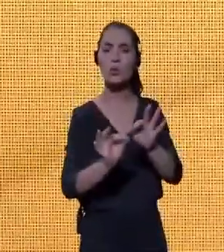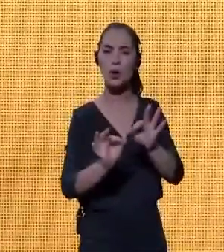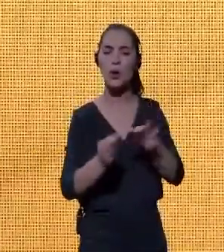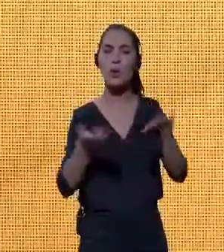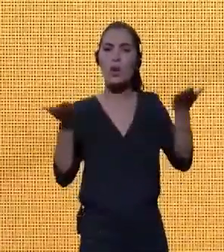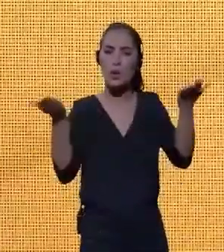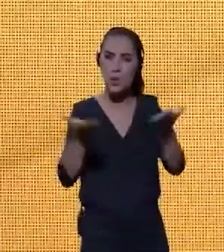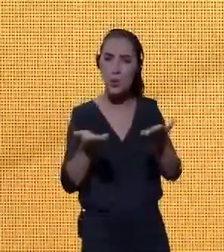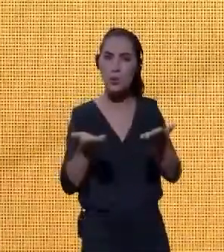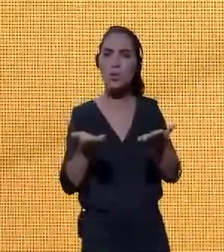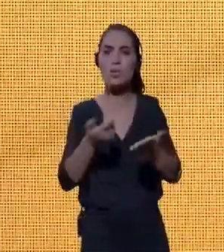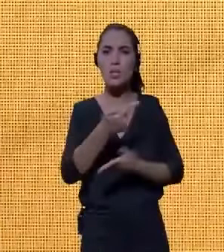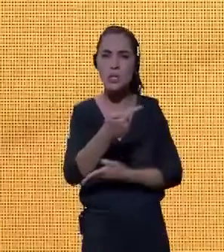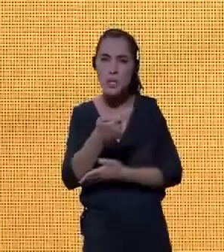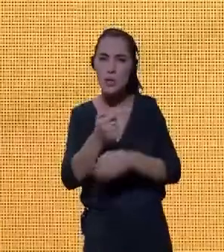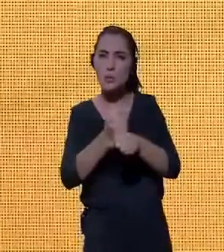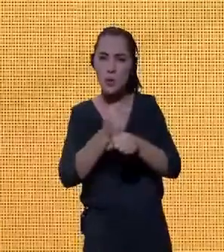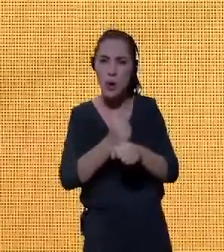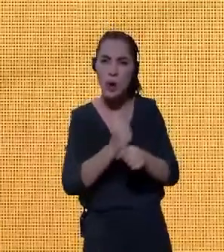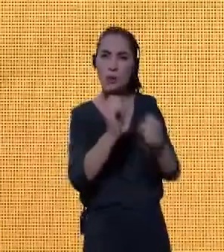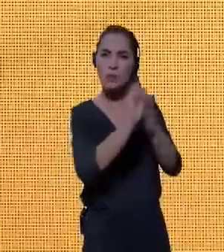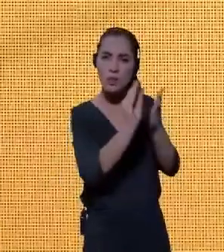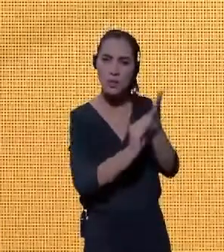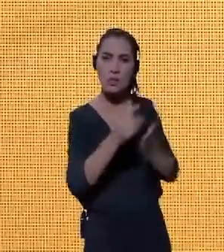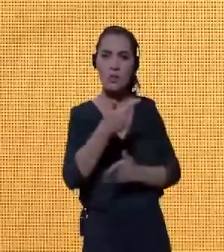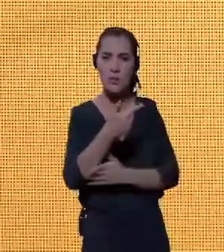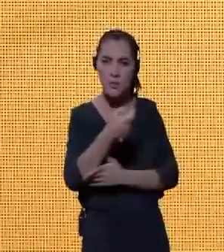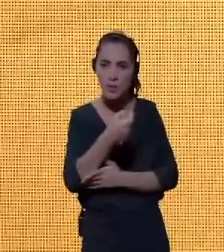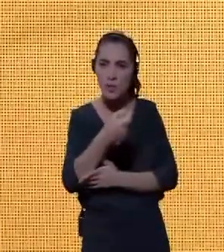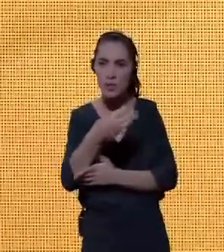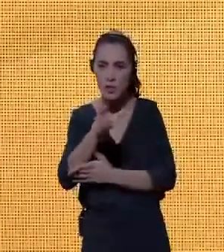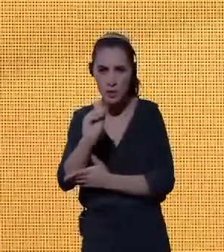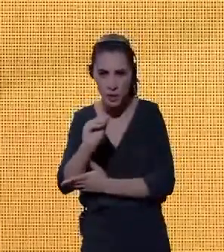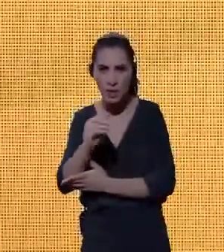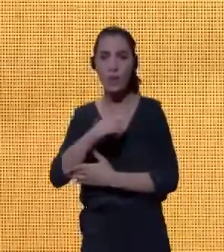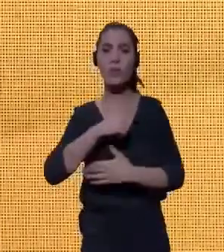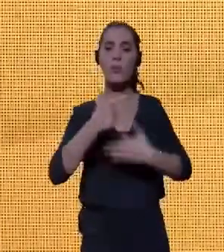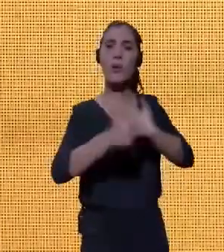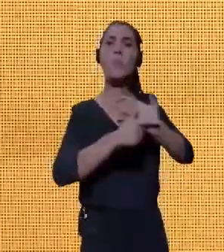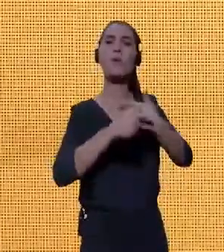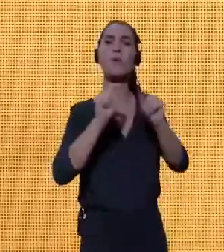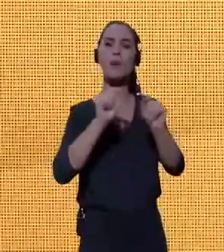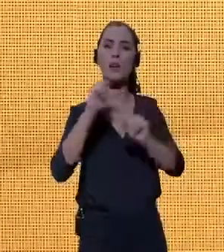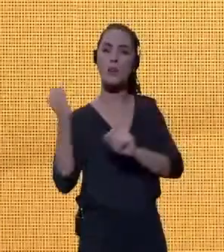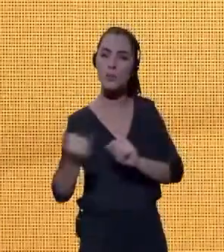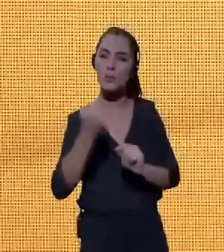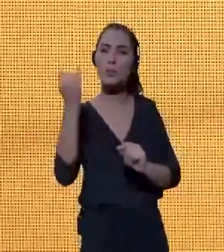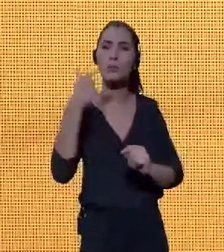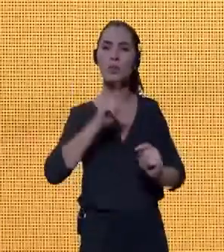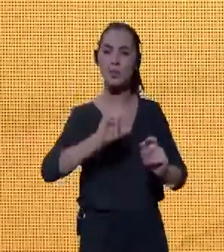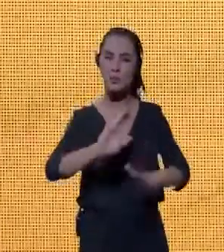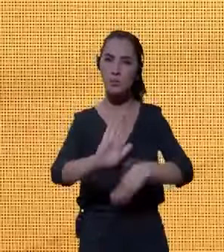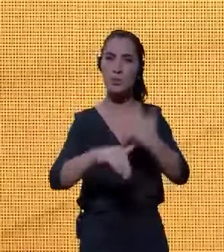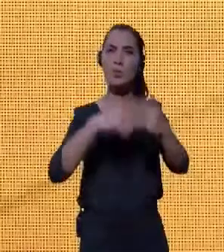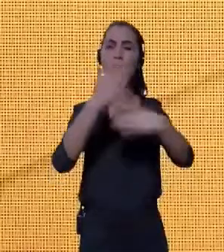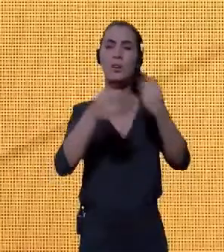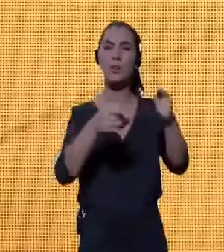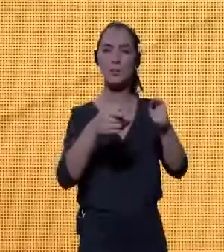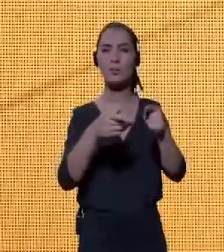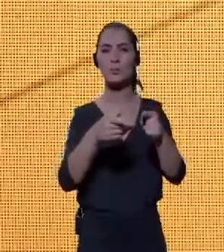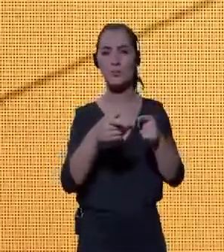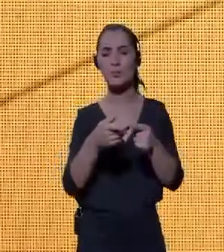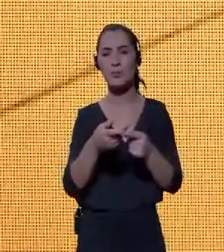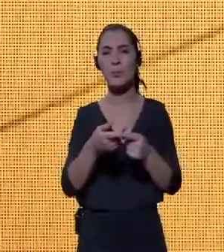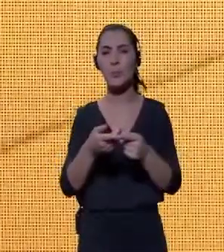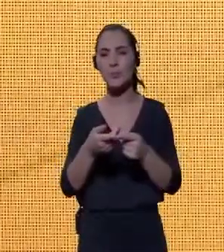de Agenda 2030, dentro da década de ação, há um papel fundamental a ser desempenhado, inclusive na ponta,